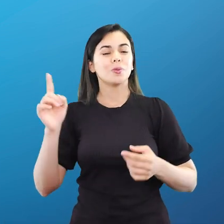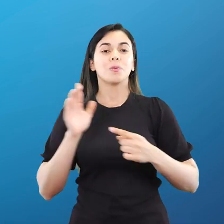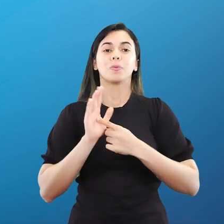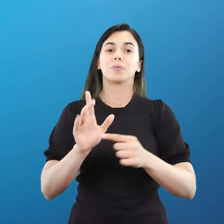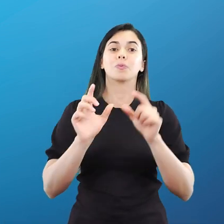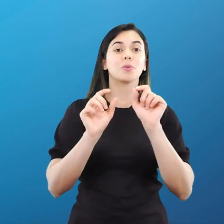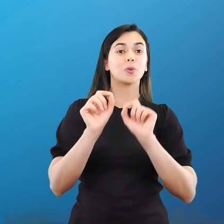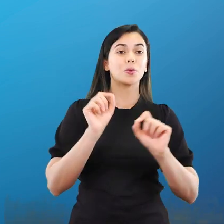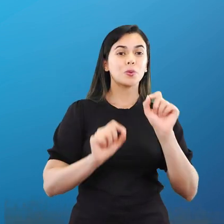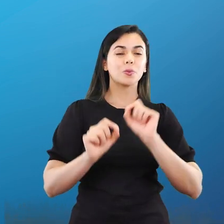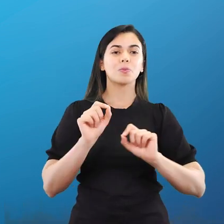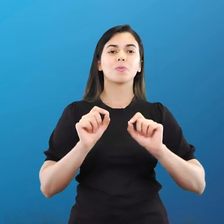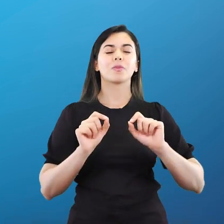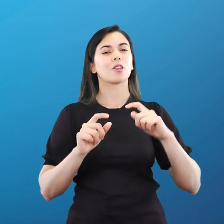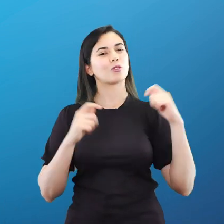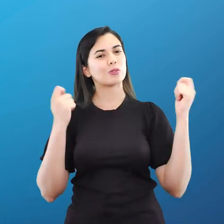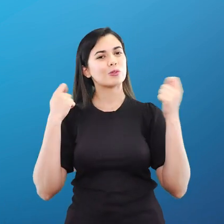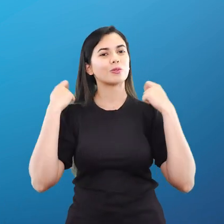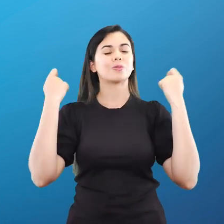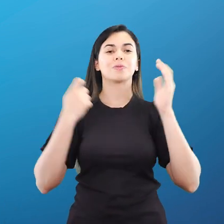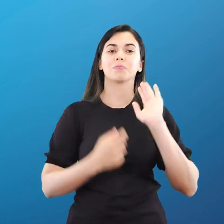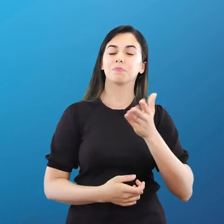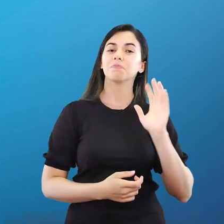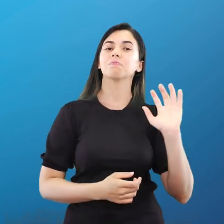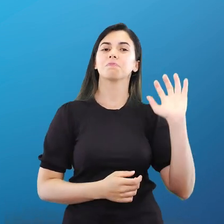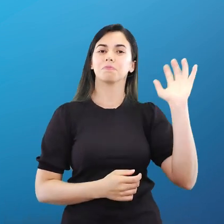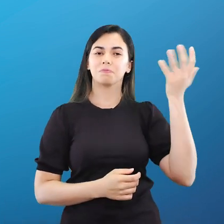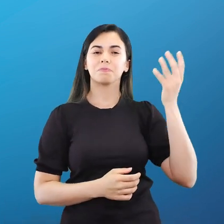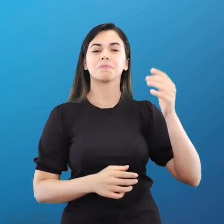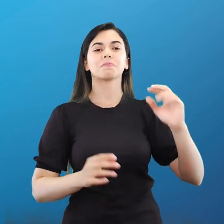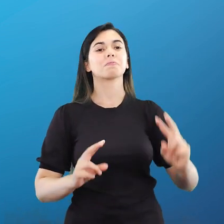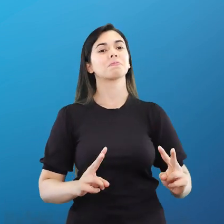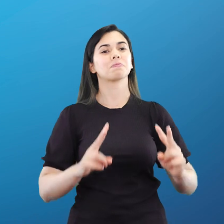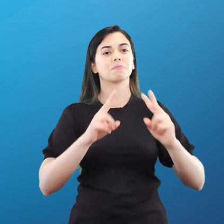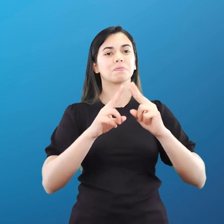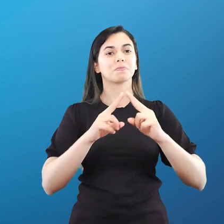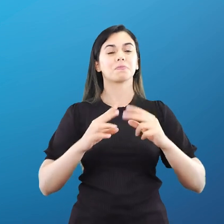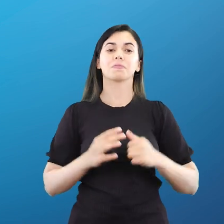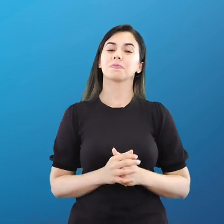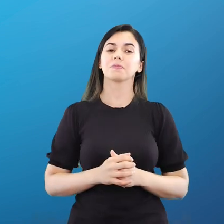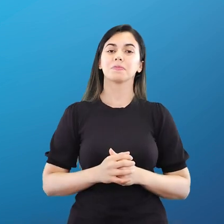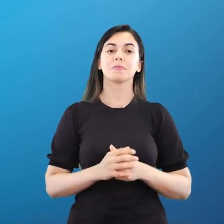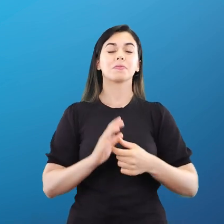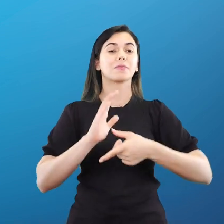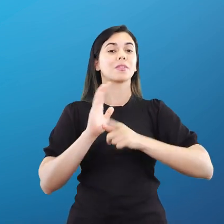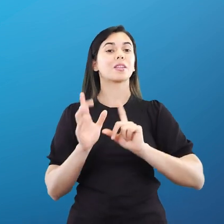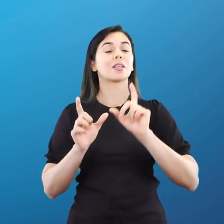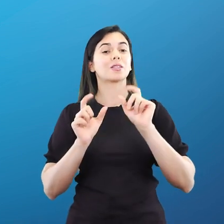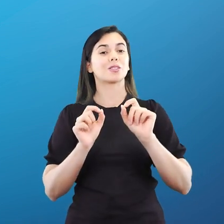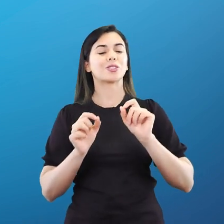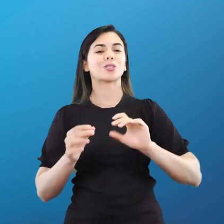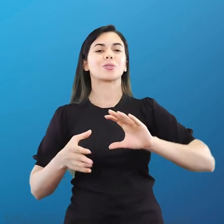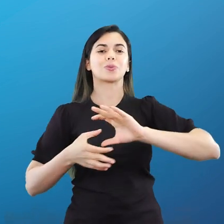ações, alguns festivais, né, que vêm acontecendo já em Paris, antecedendo aí